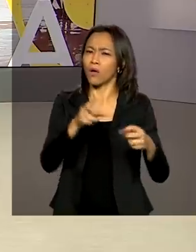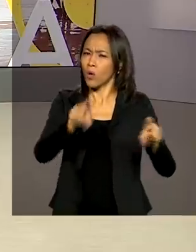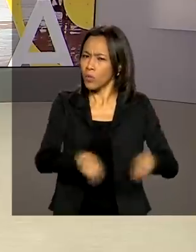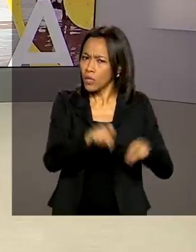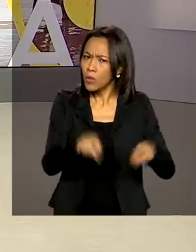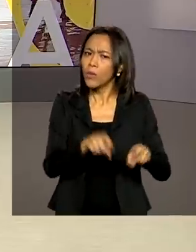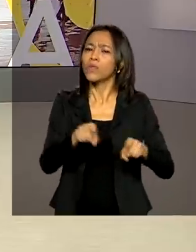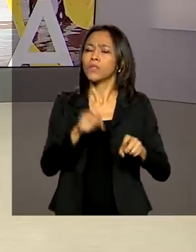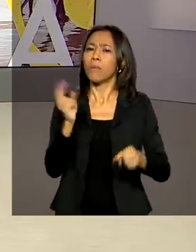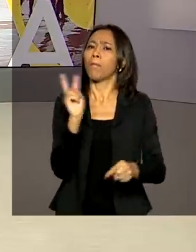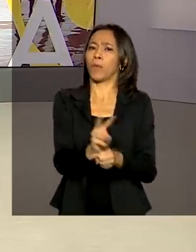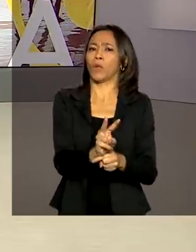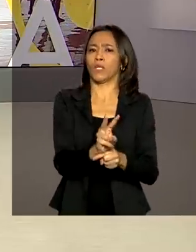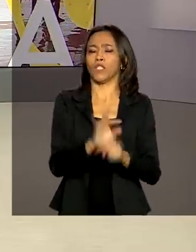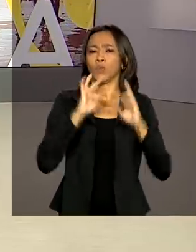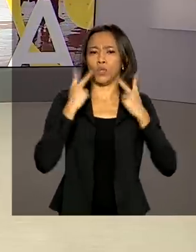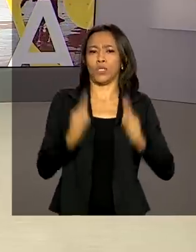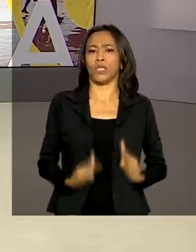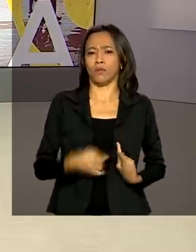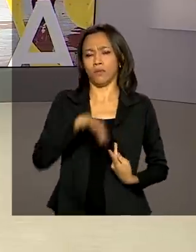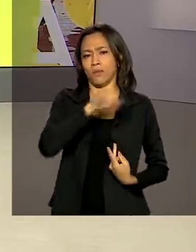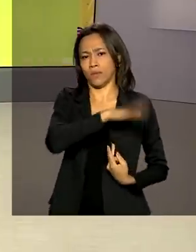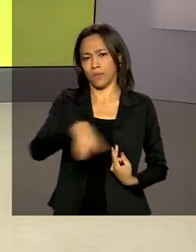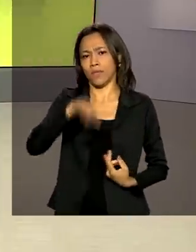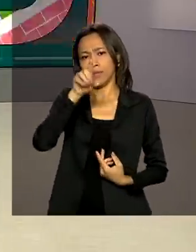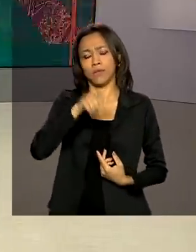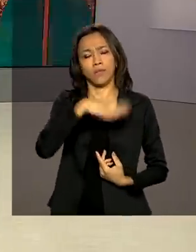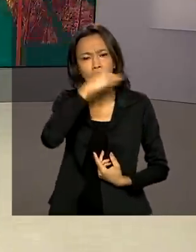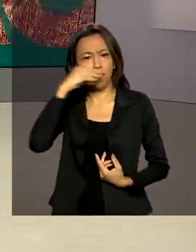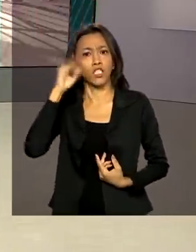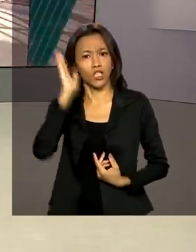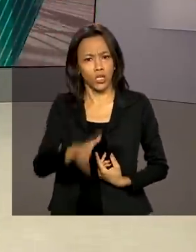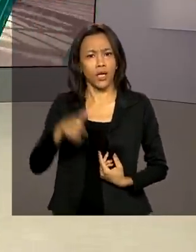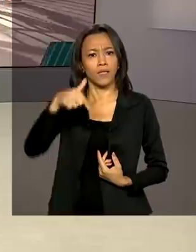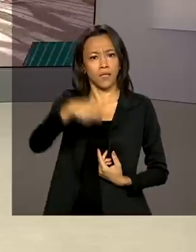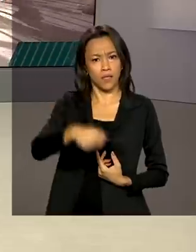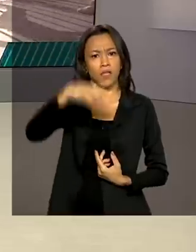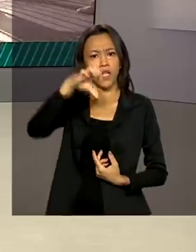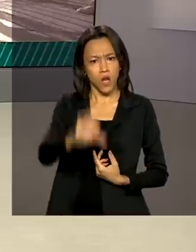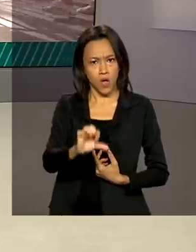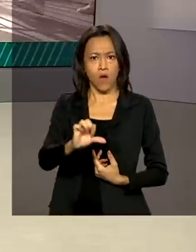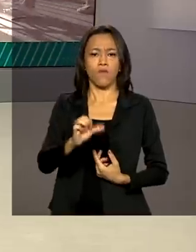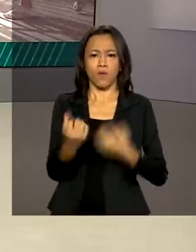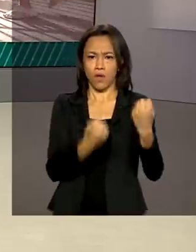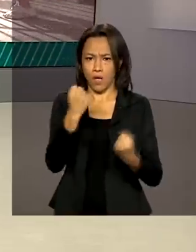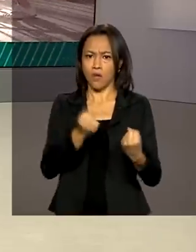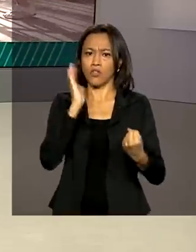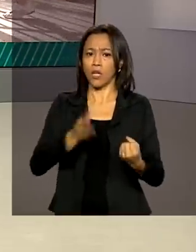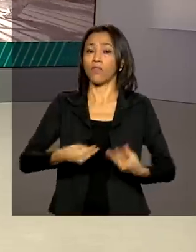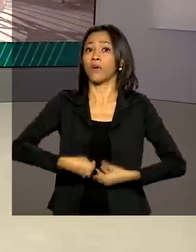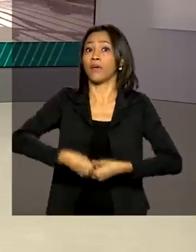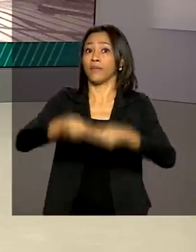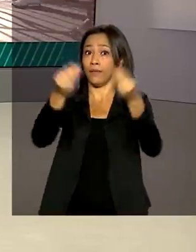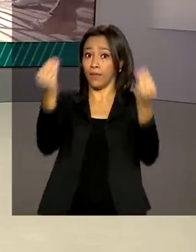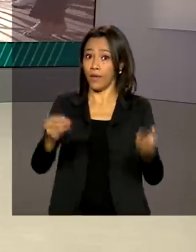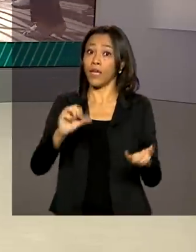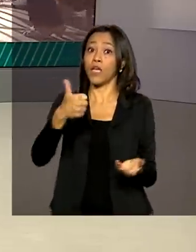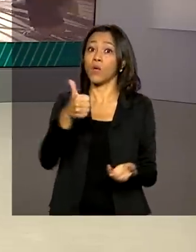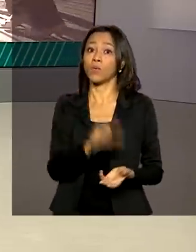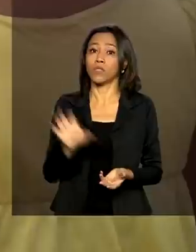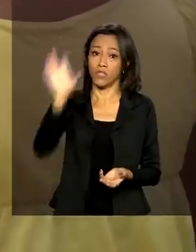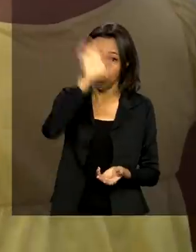crianças e adolescentes. 79 veículos já foram entregues em 11 estados neste período de pandemia.